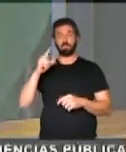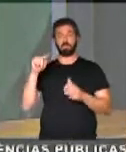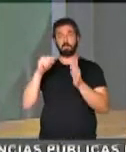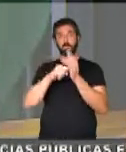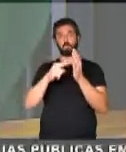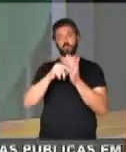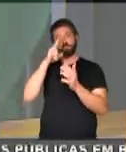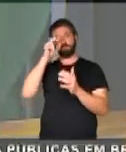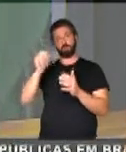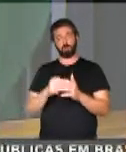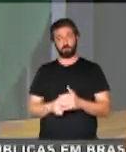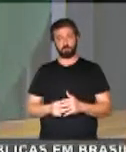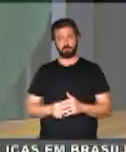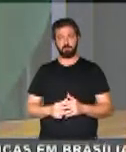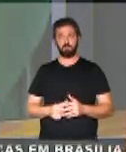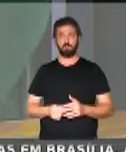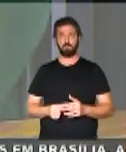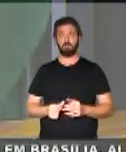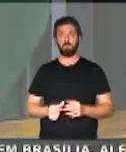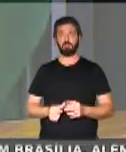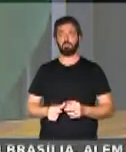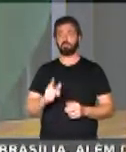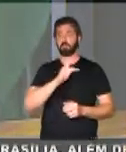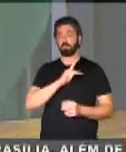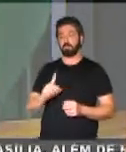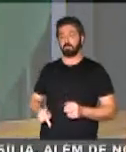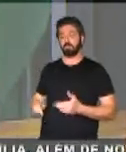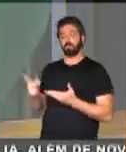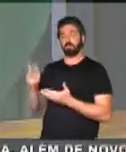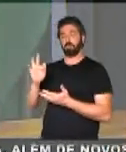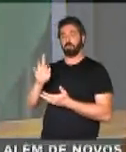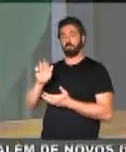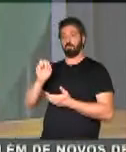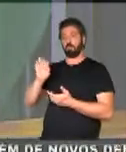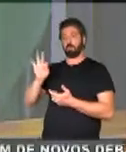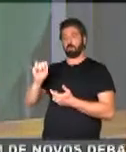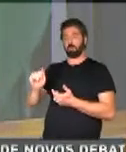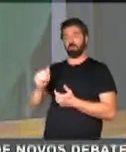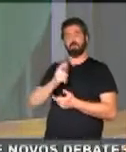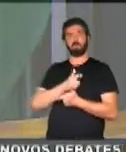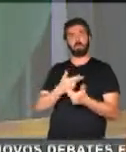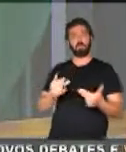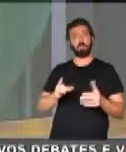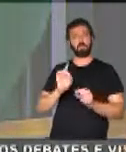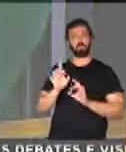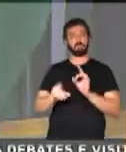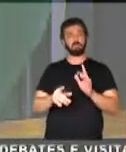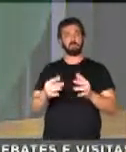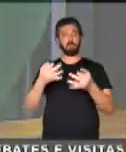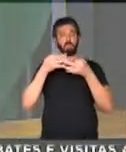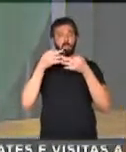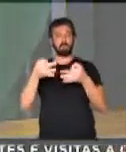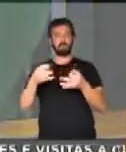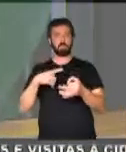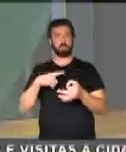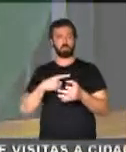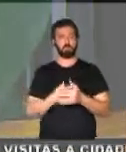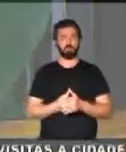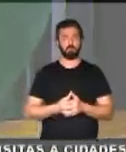pontuação histórica. Senhor Presidente Frota, no discurso, algo em especial chamou a atenção.